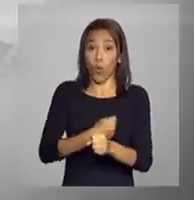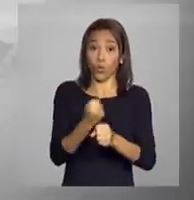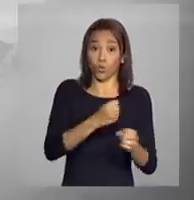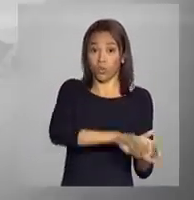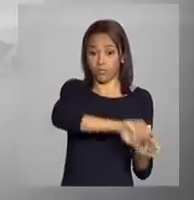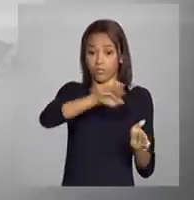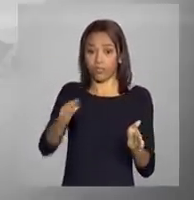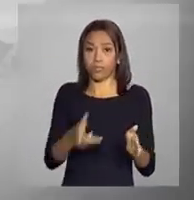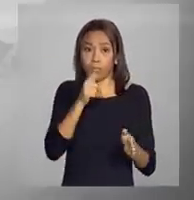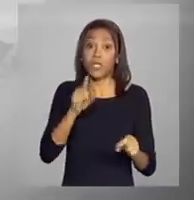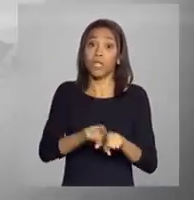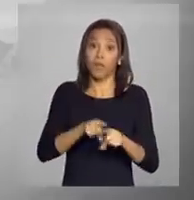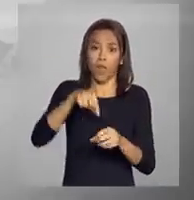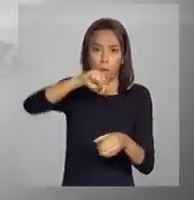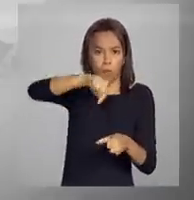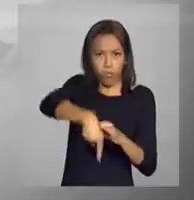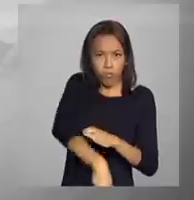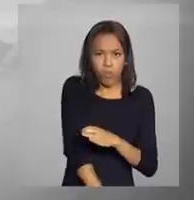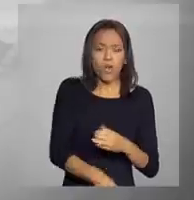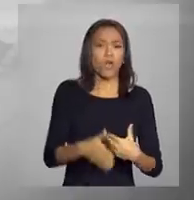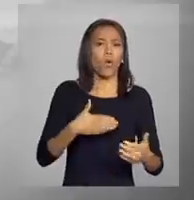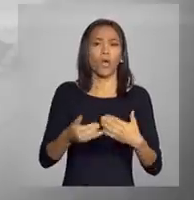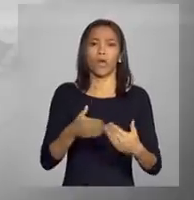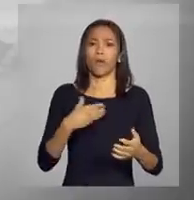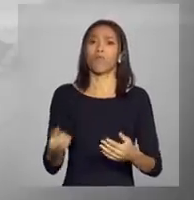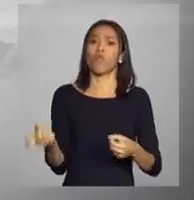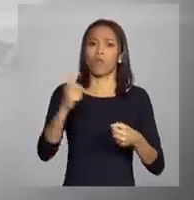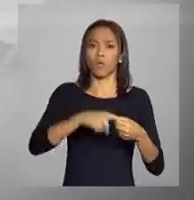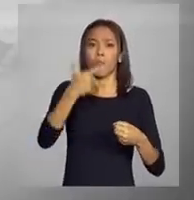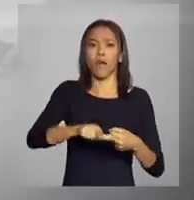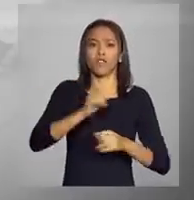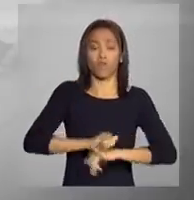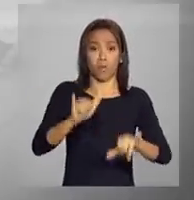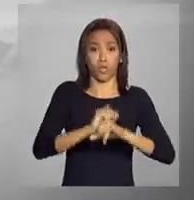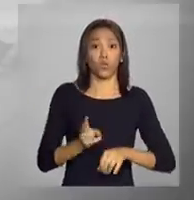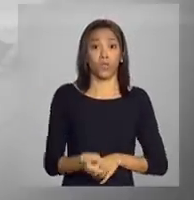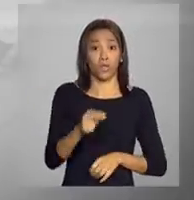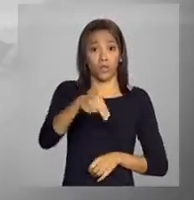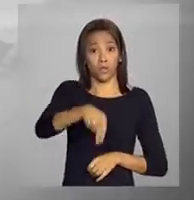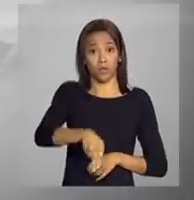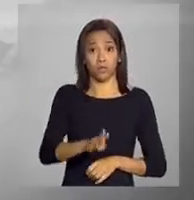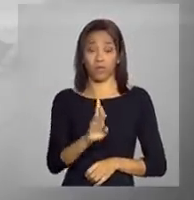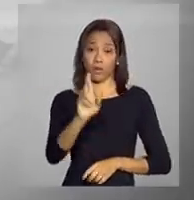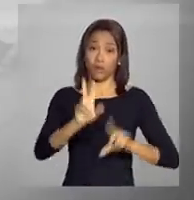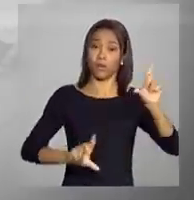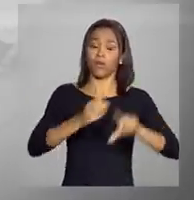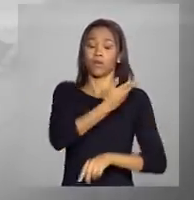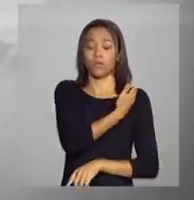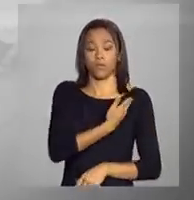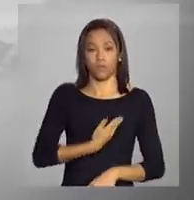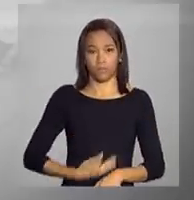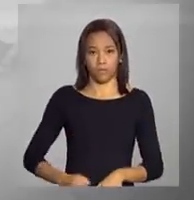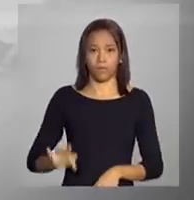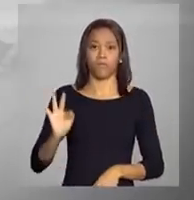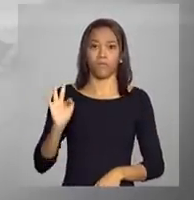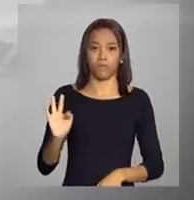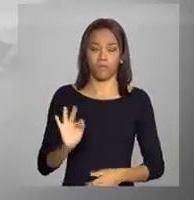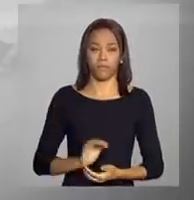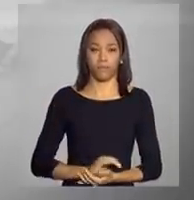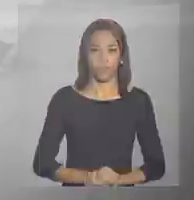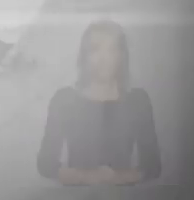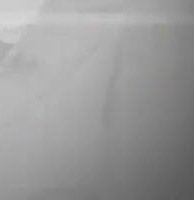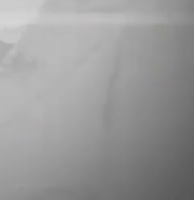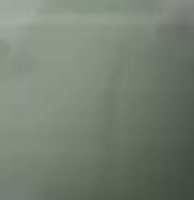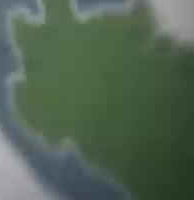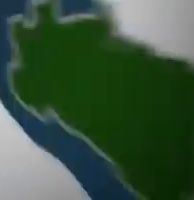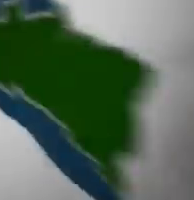perfuração de poços. E nós podemos voltar a qualquer momento com outras informações. Continue com a gente na NBR, a TV do governo federal.